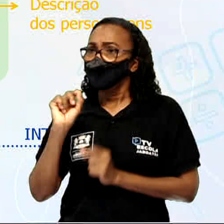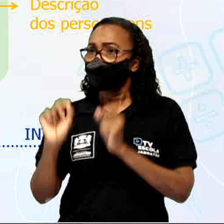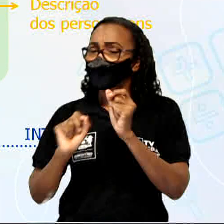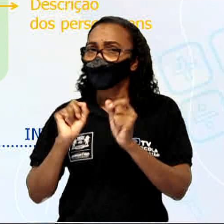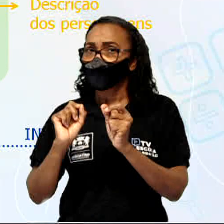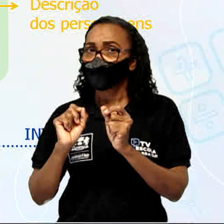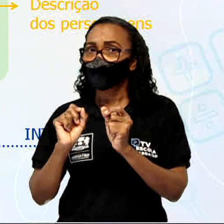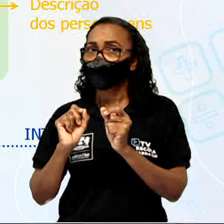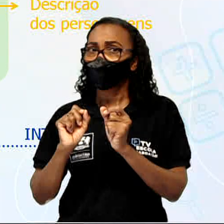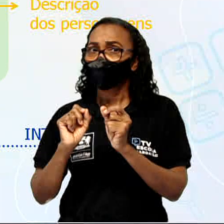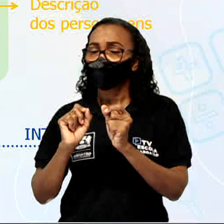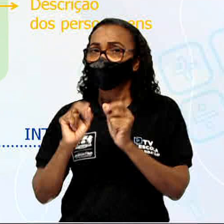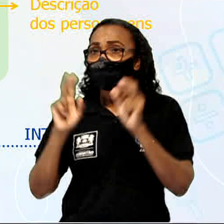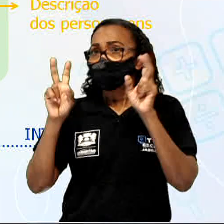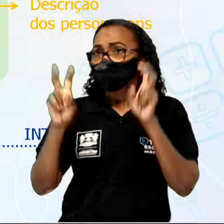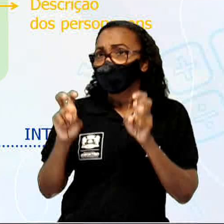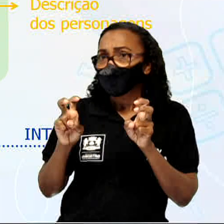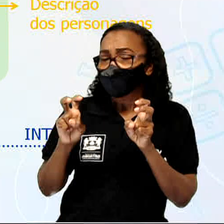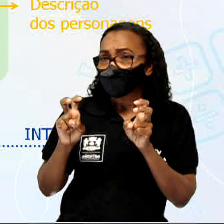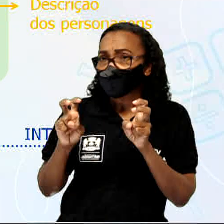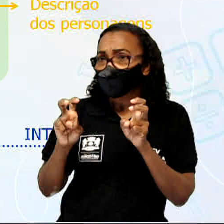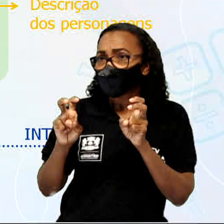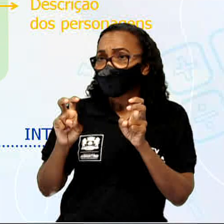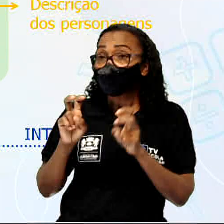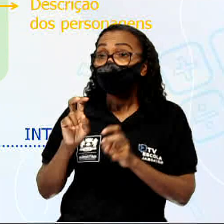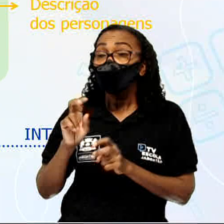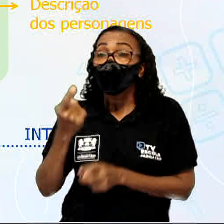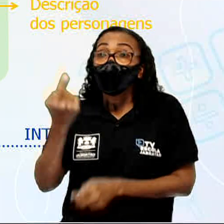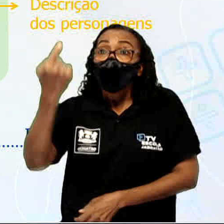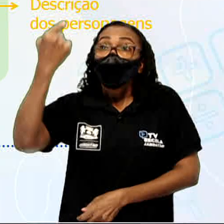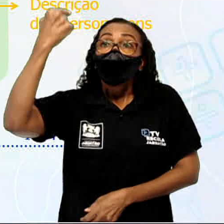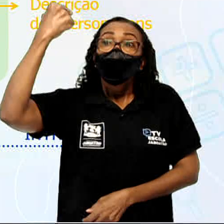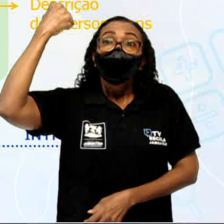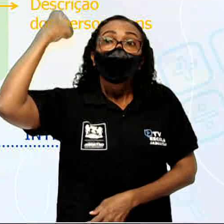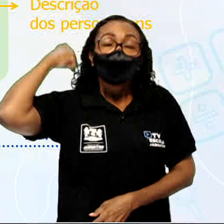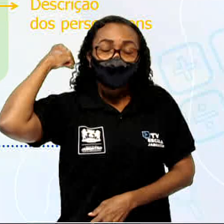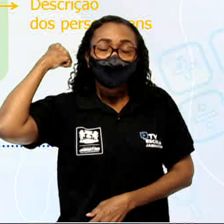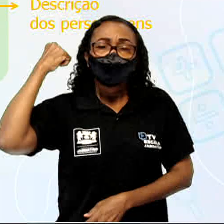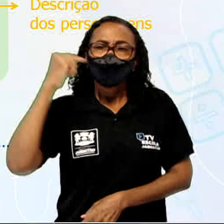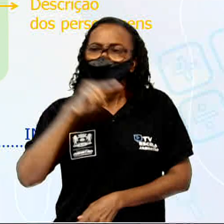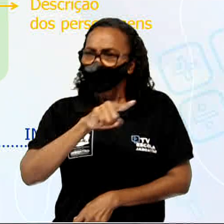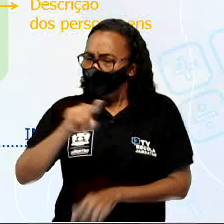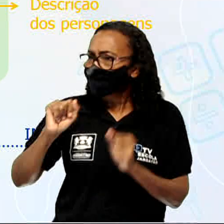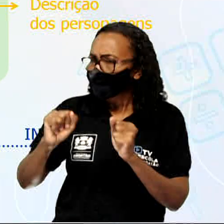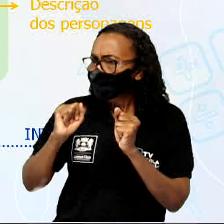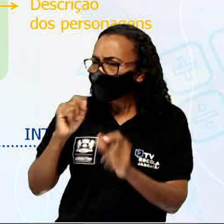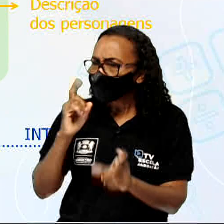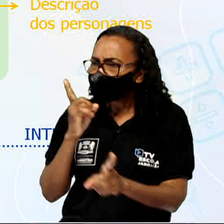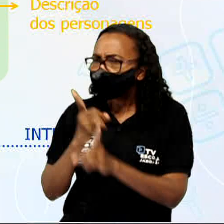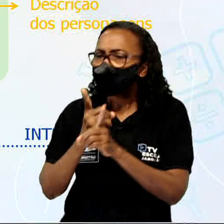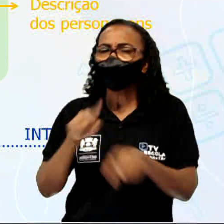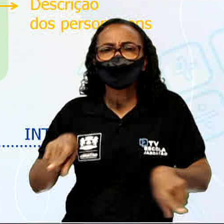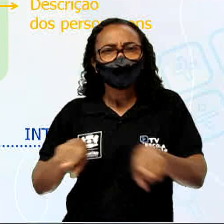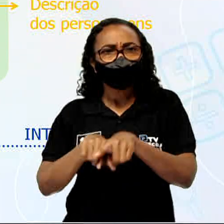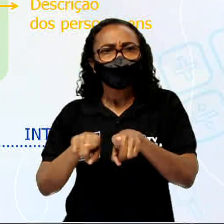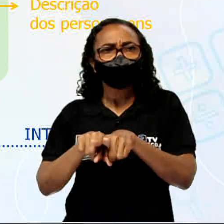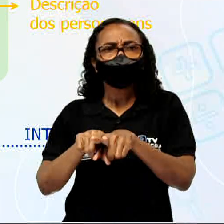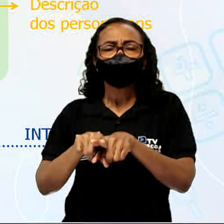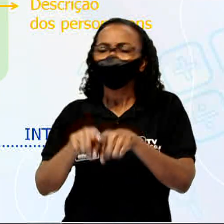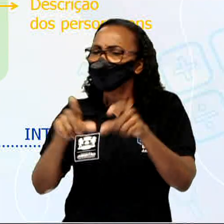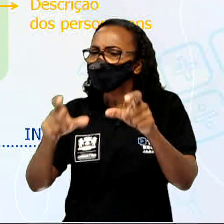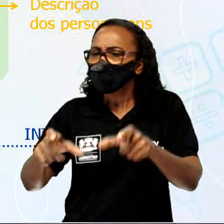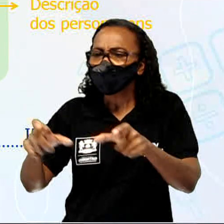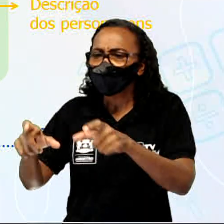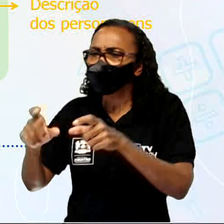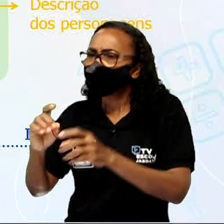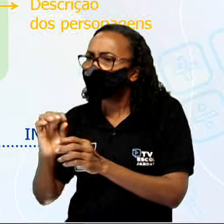expressão, era uma vez. Você também pode encontrar em um certo lugar